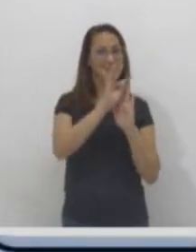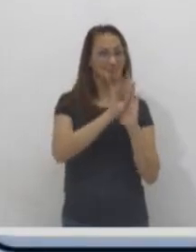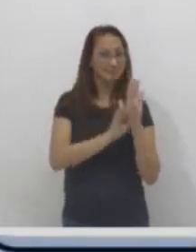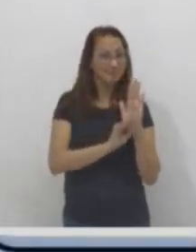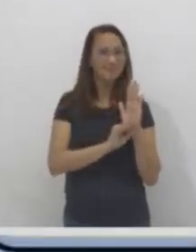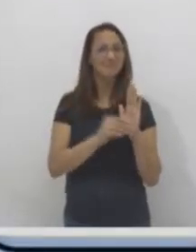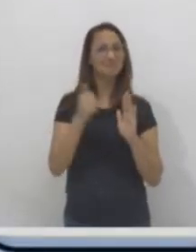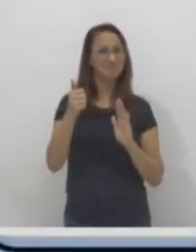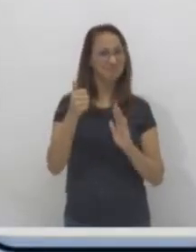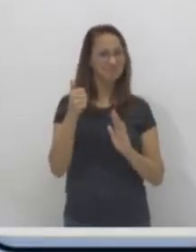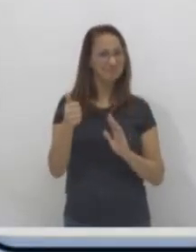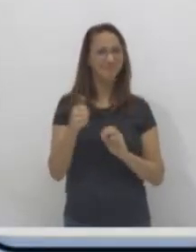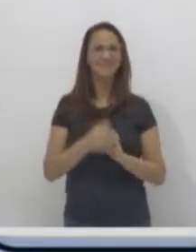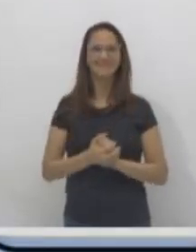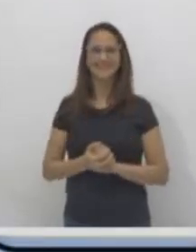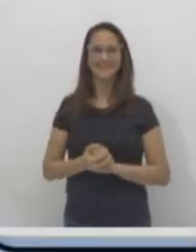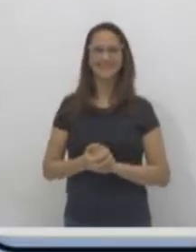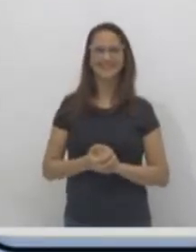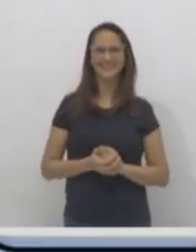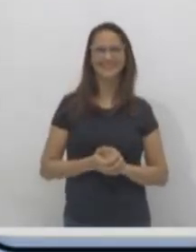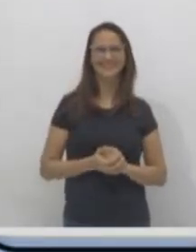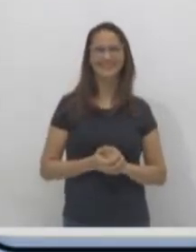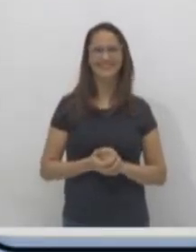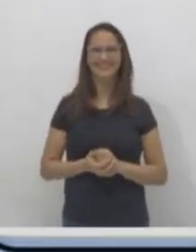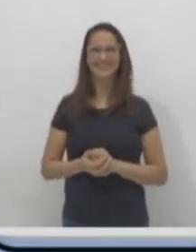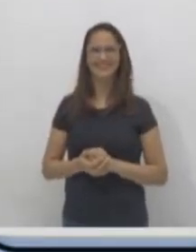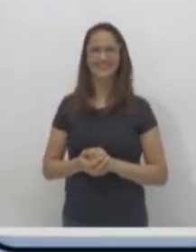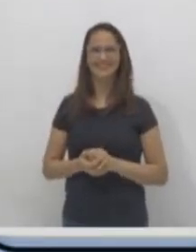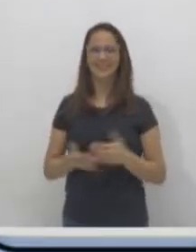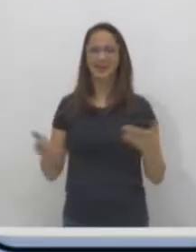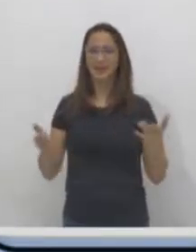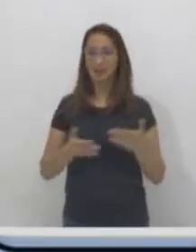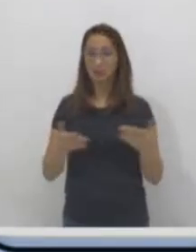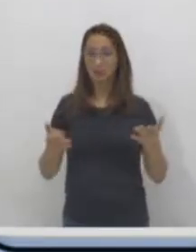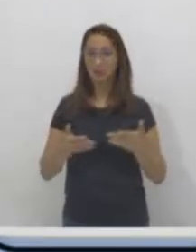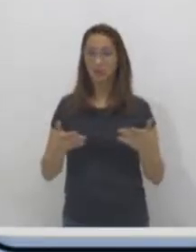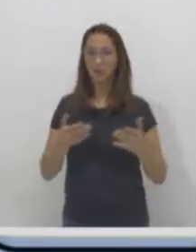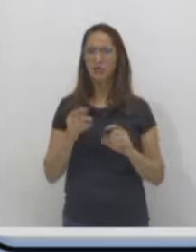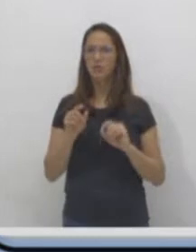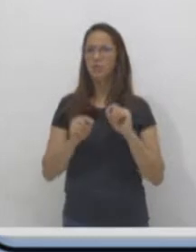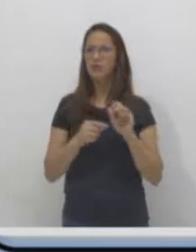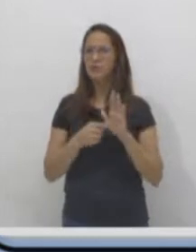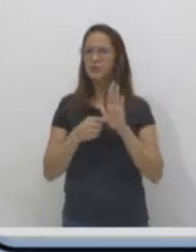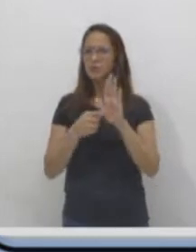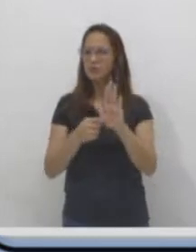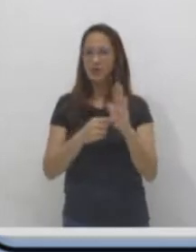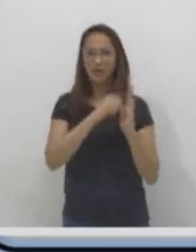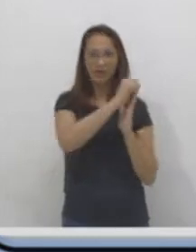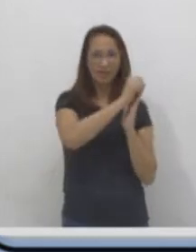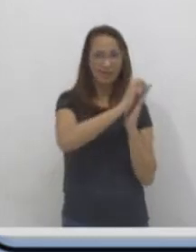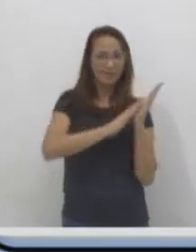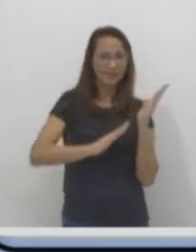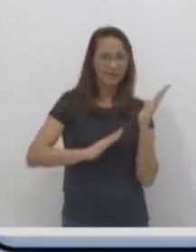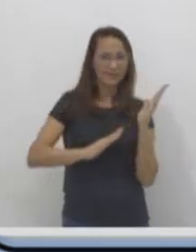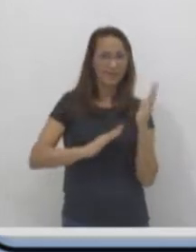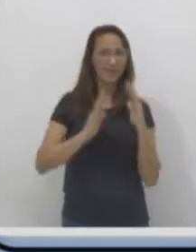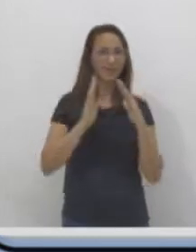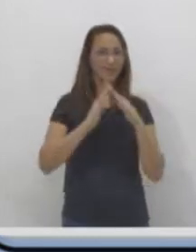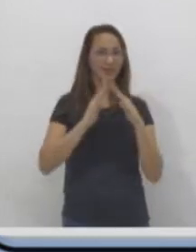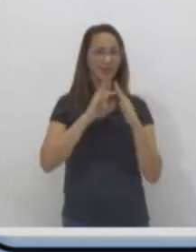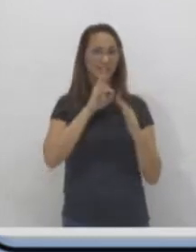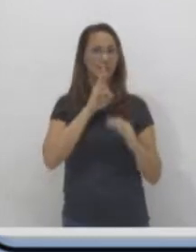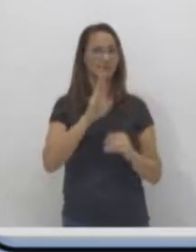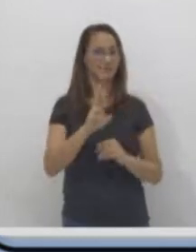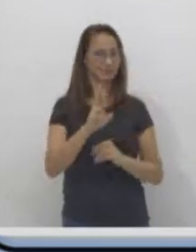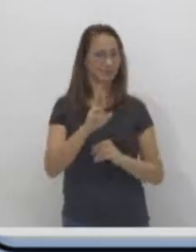Vamos ver aqui. E aí, vamos deixar logo aqui, então, depois dessa atividade, um dever para casa. Porque é importante estar exercitando